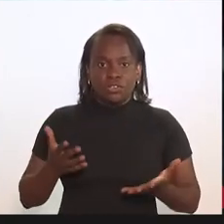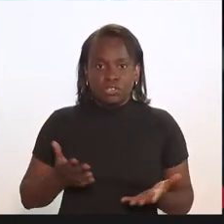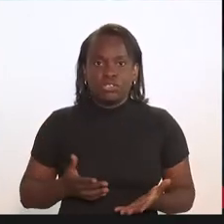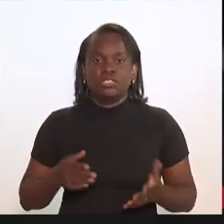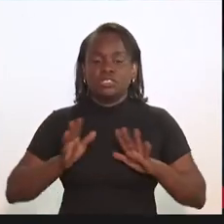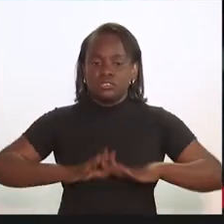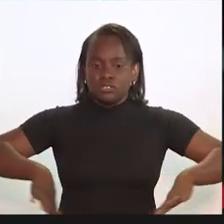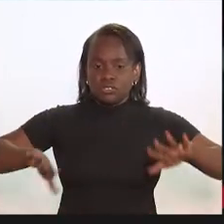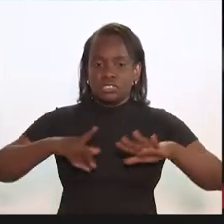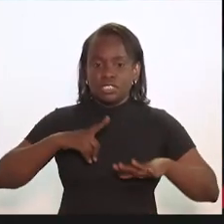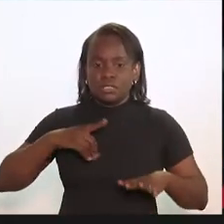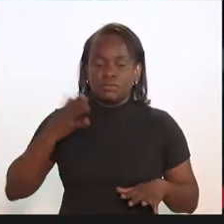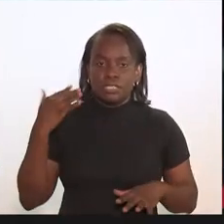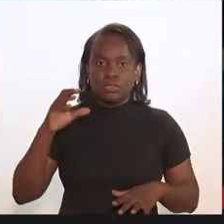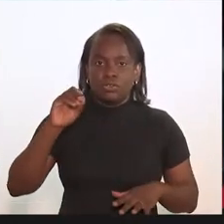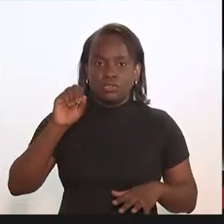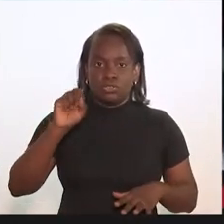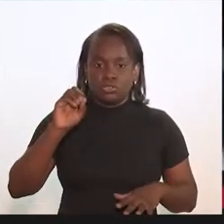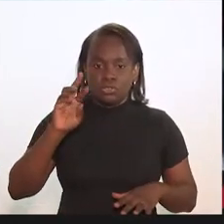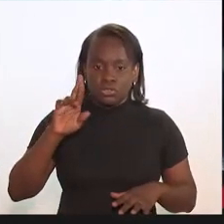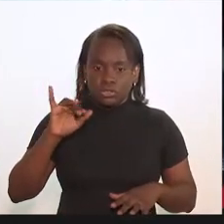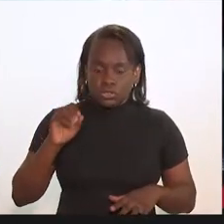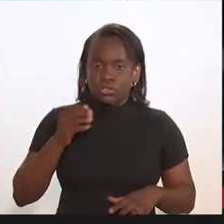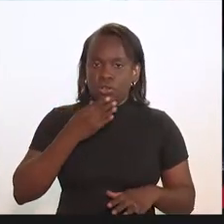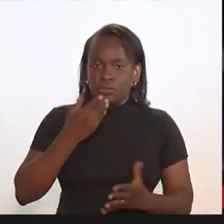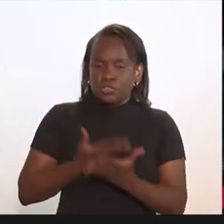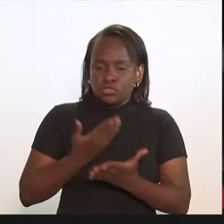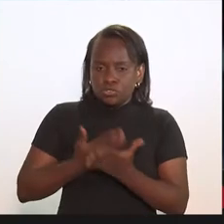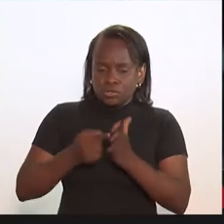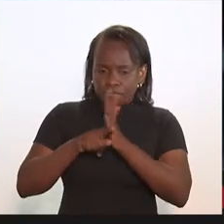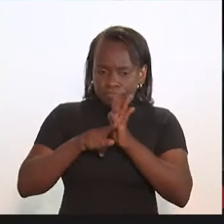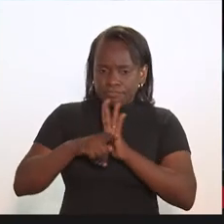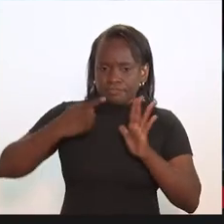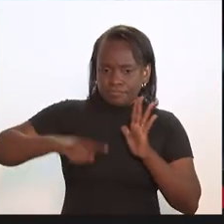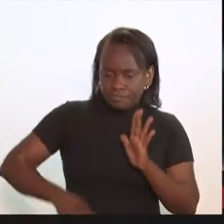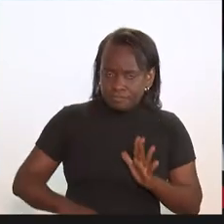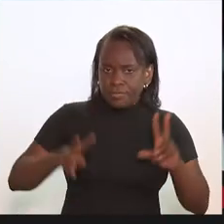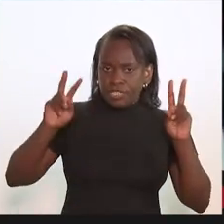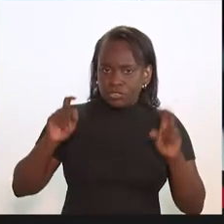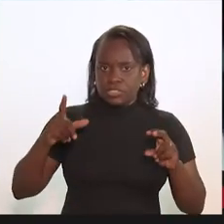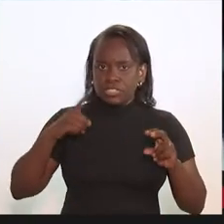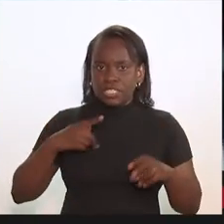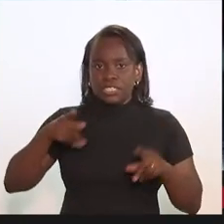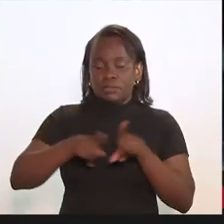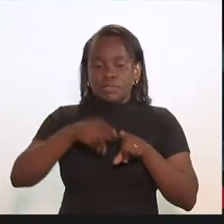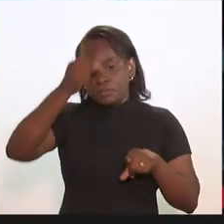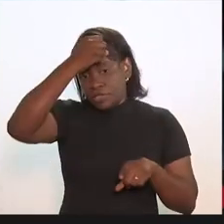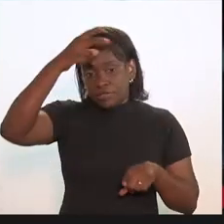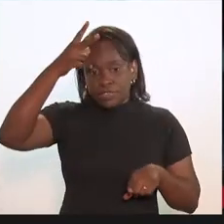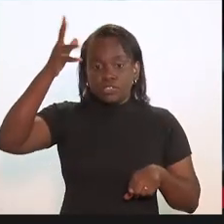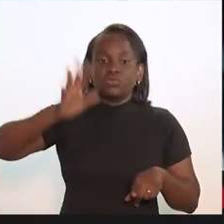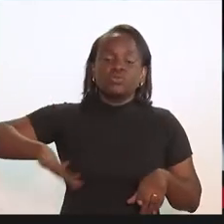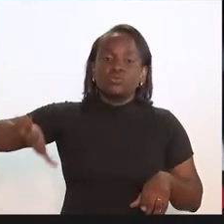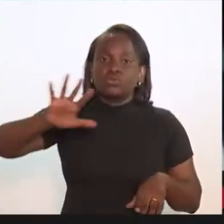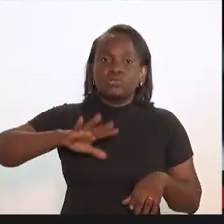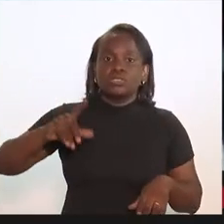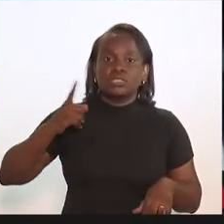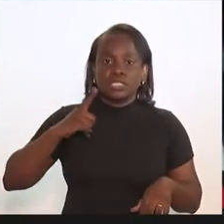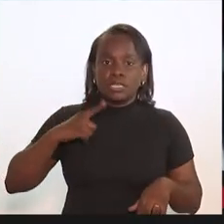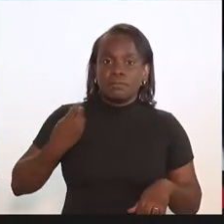todo o suporte para a gente, o Mauro Osório, um profundo, estudioso desse assunto, os prefeitos todos que